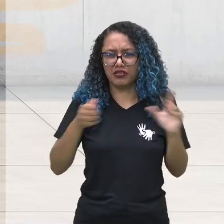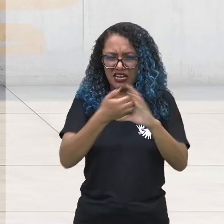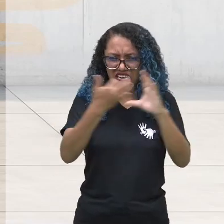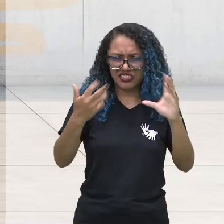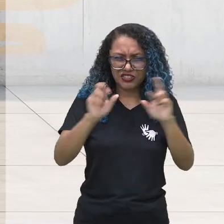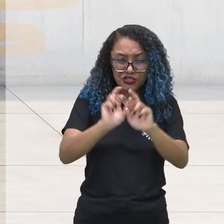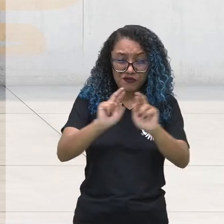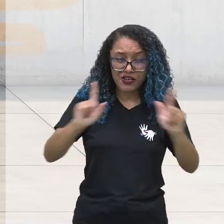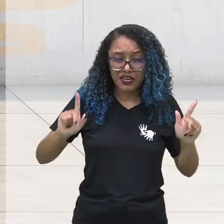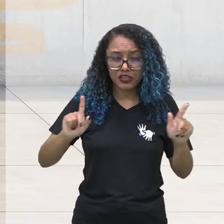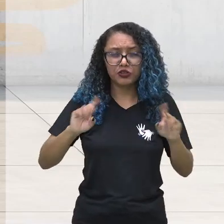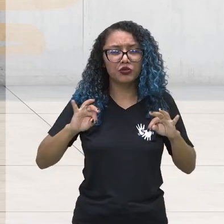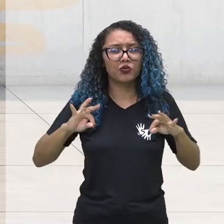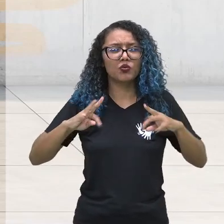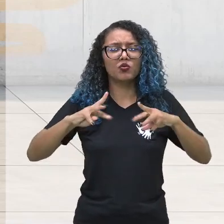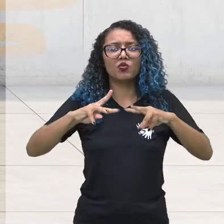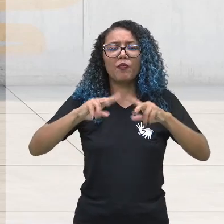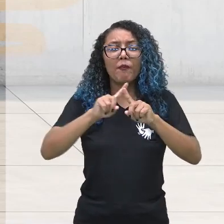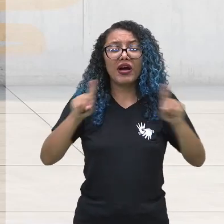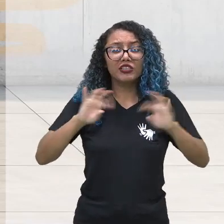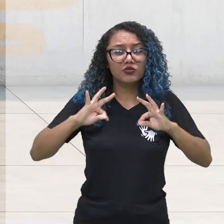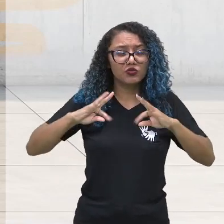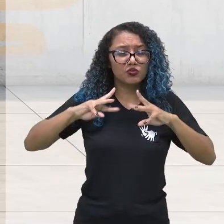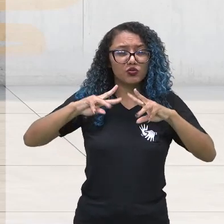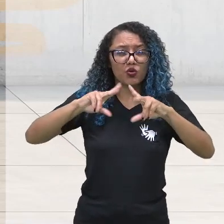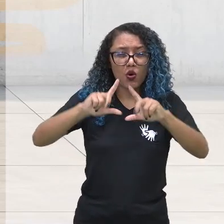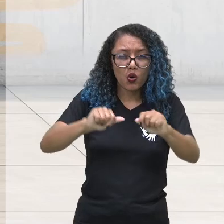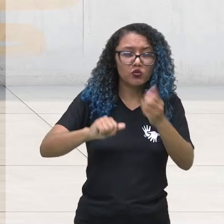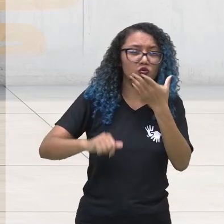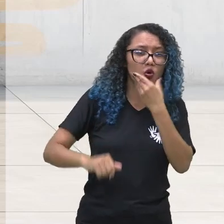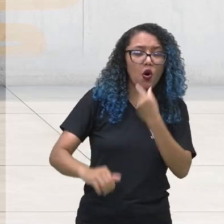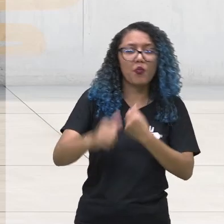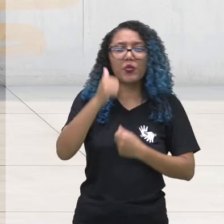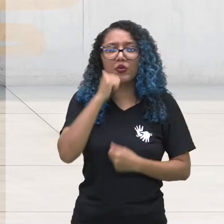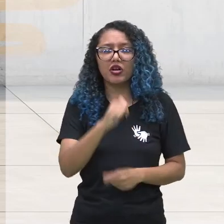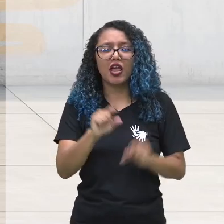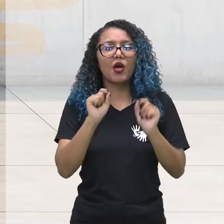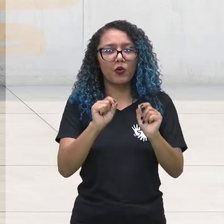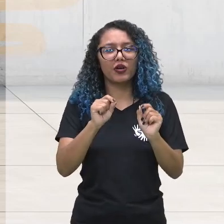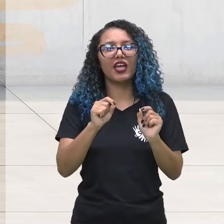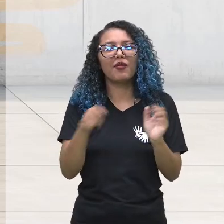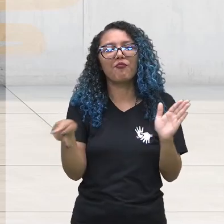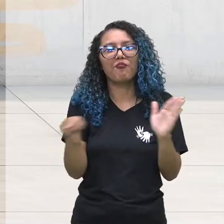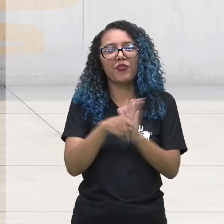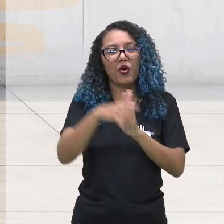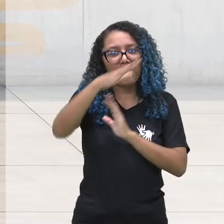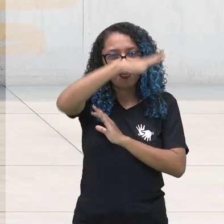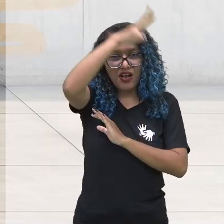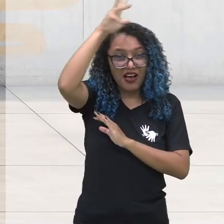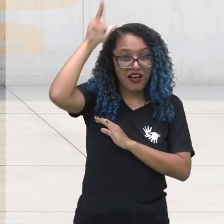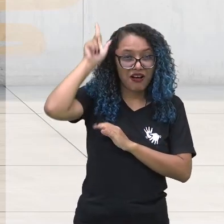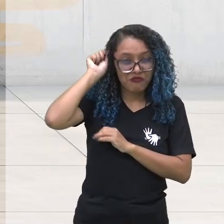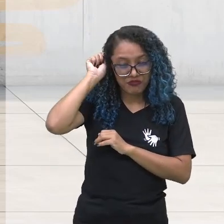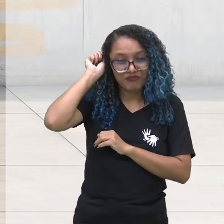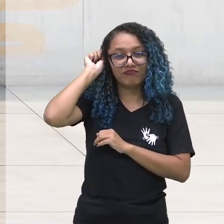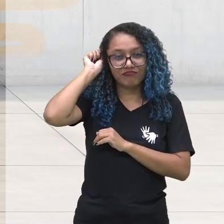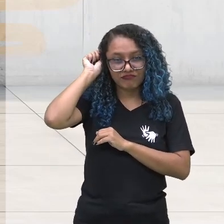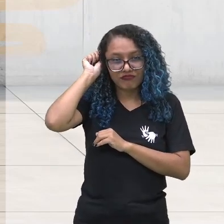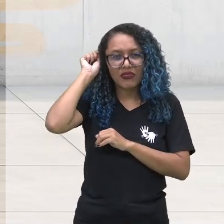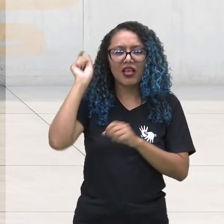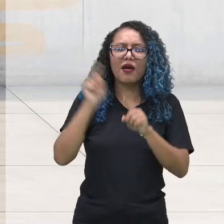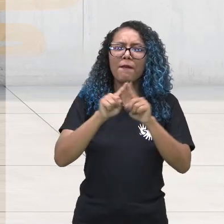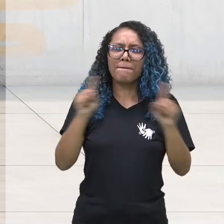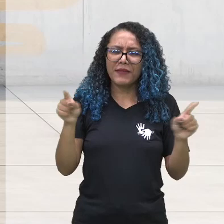outro, e todos eles e elas são amazonenses. Ah, professor, mas